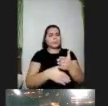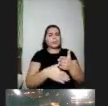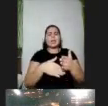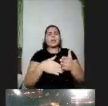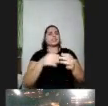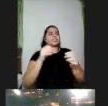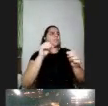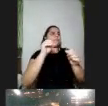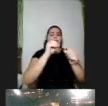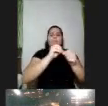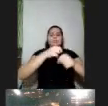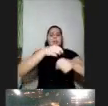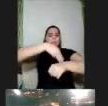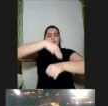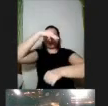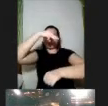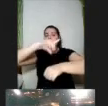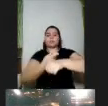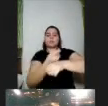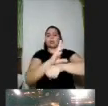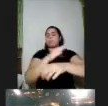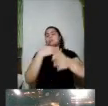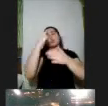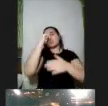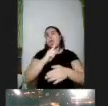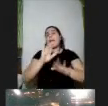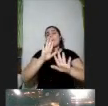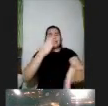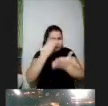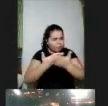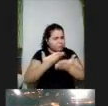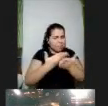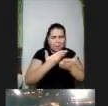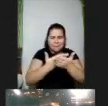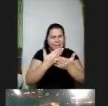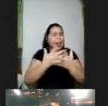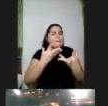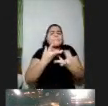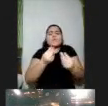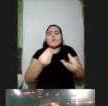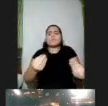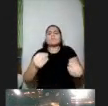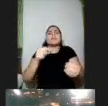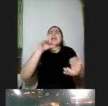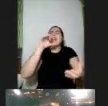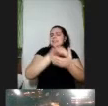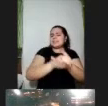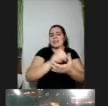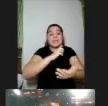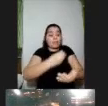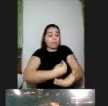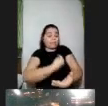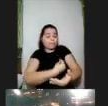mestrado se formou fez mestrado nem sei se fez doutorado mas assim a pessoa que está sempre estudando é casado tem uma vida com